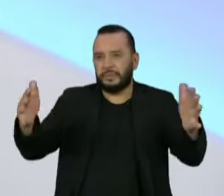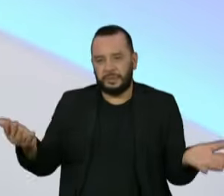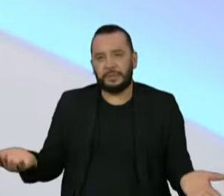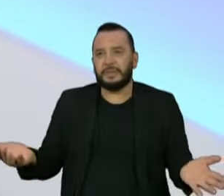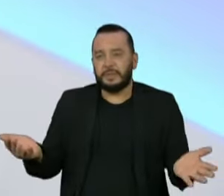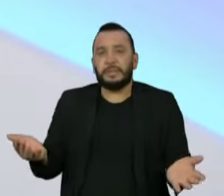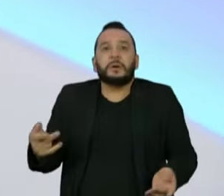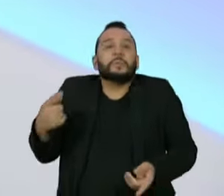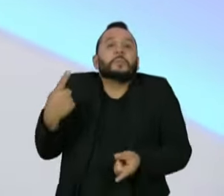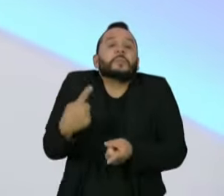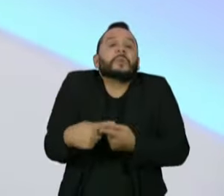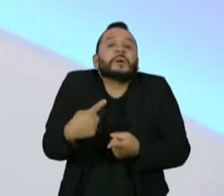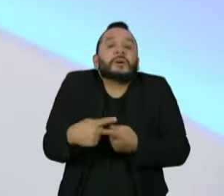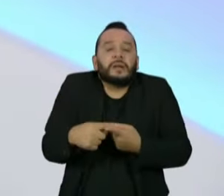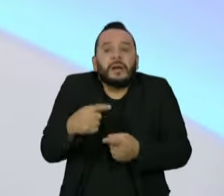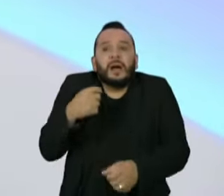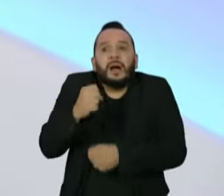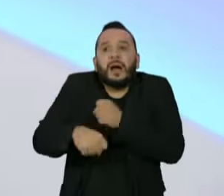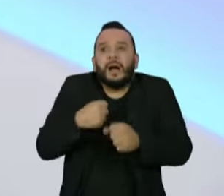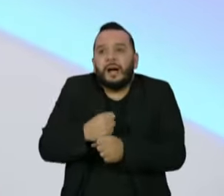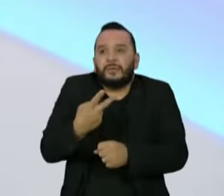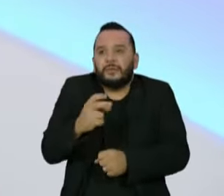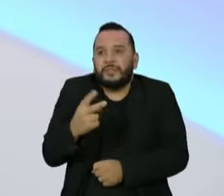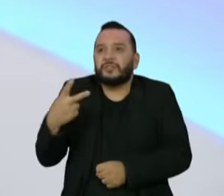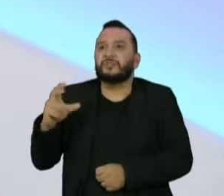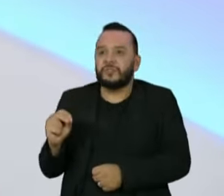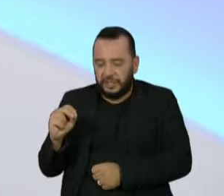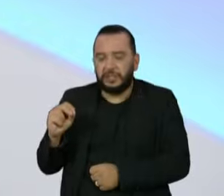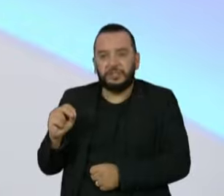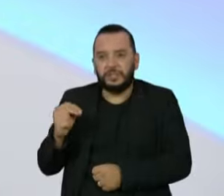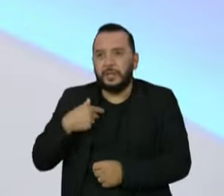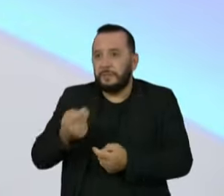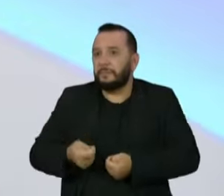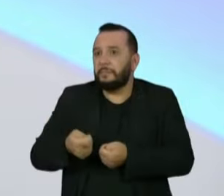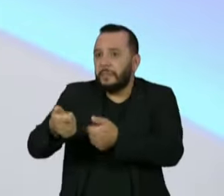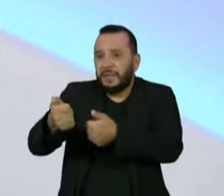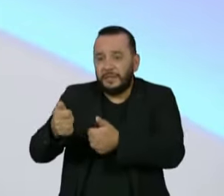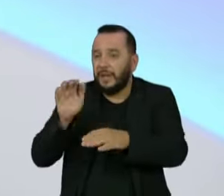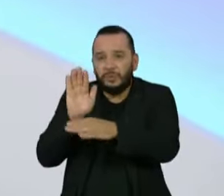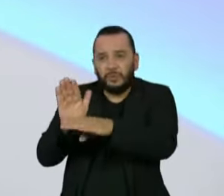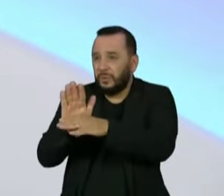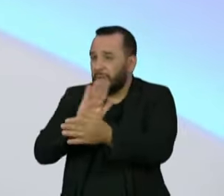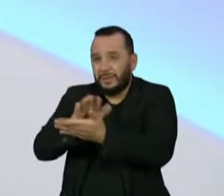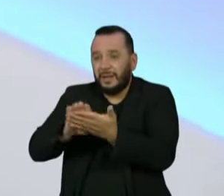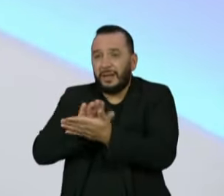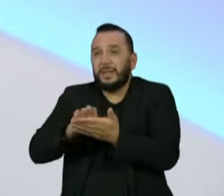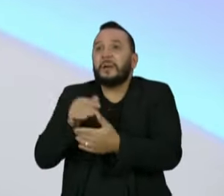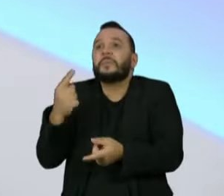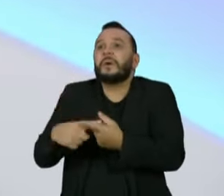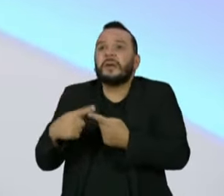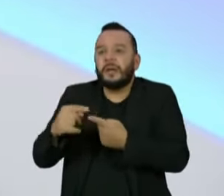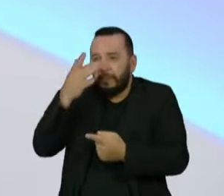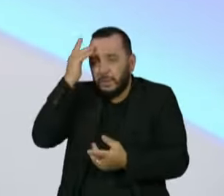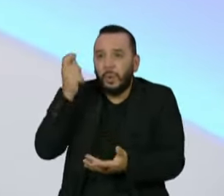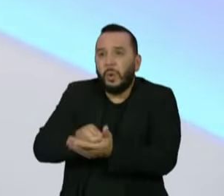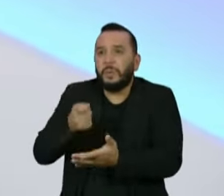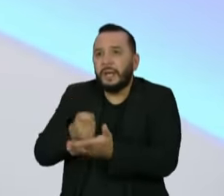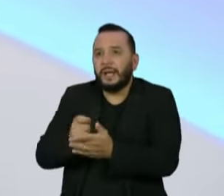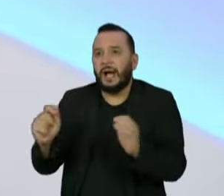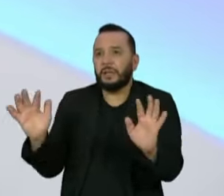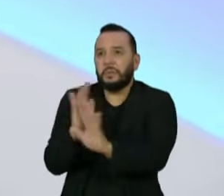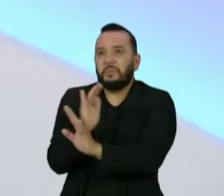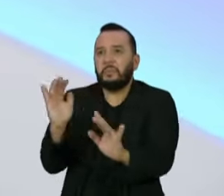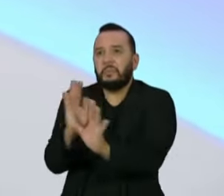auxílio emergencial por conta de uma decisão política do Ministério da Economia. Inclusive com documentação do Adolfo Sachida dizendo